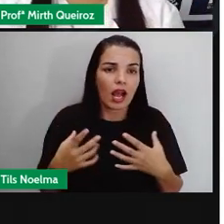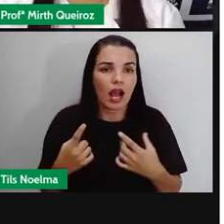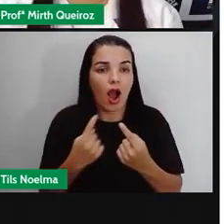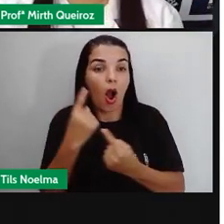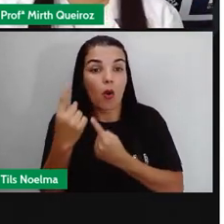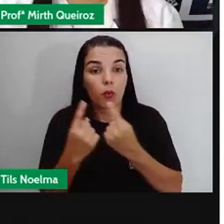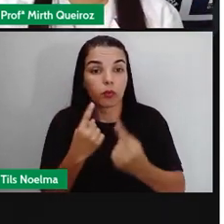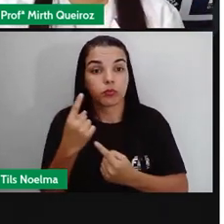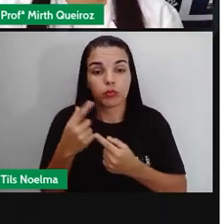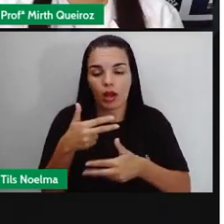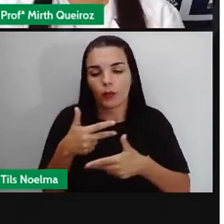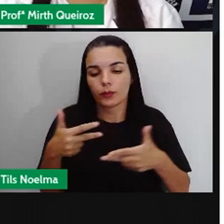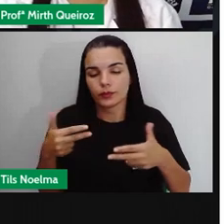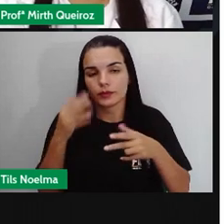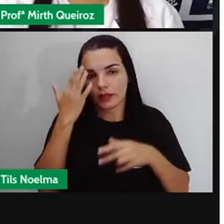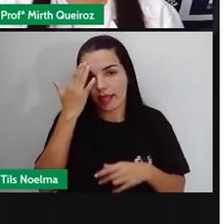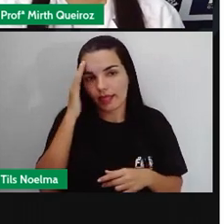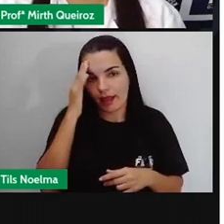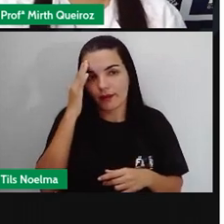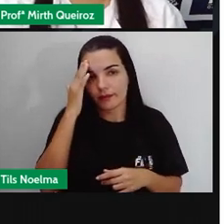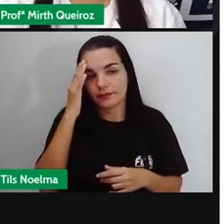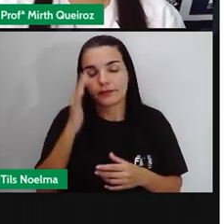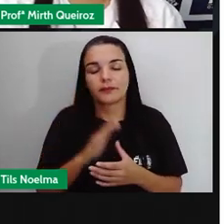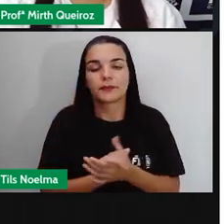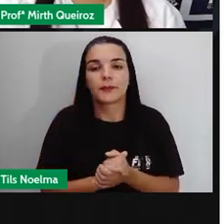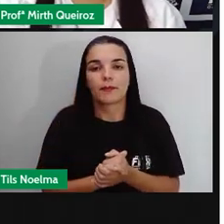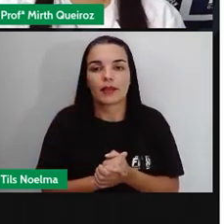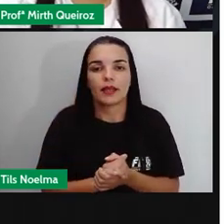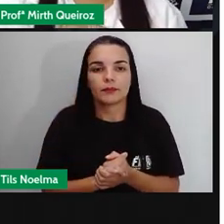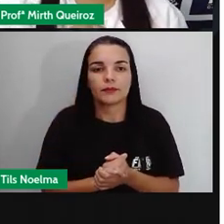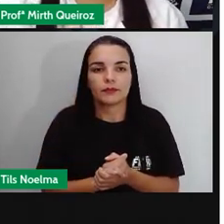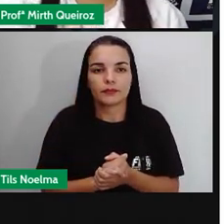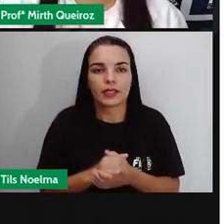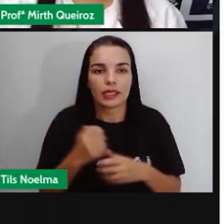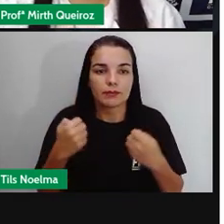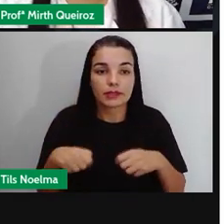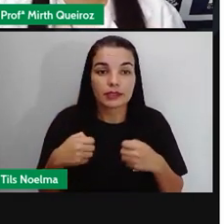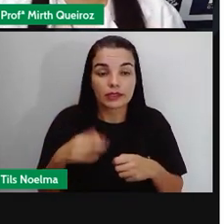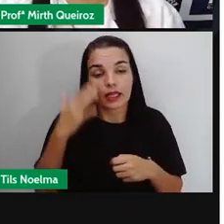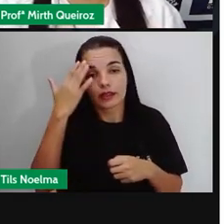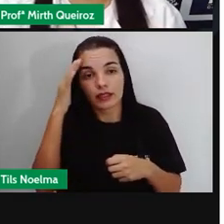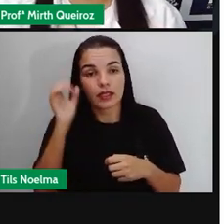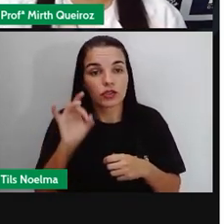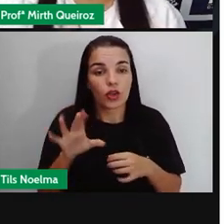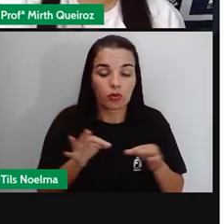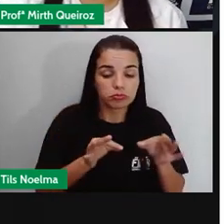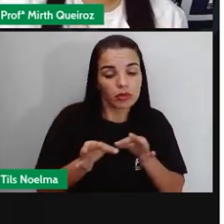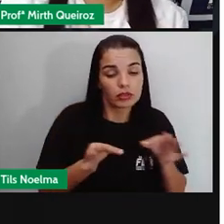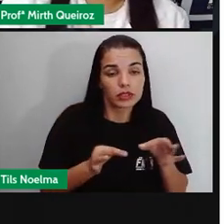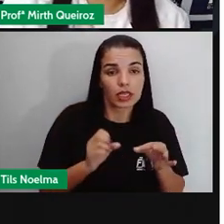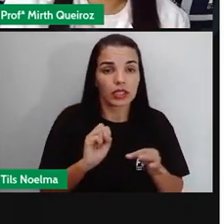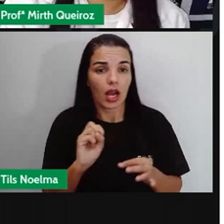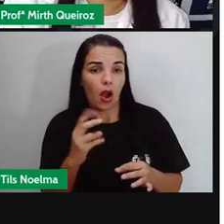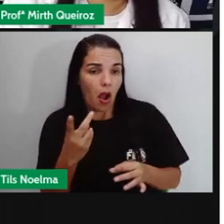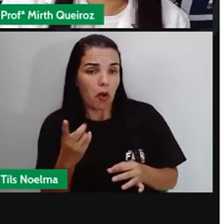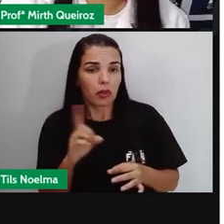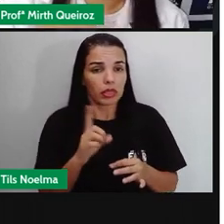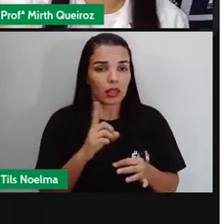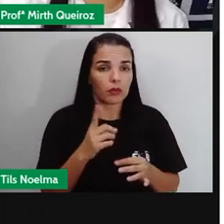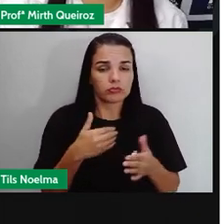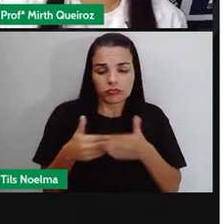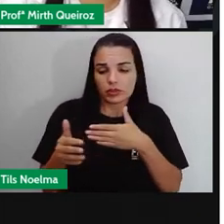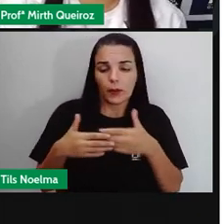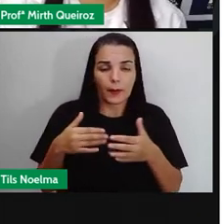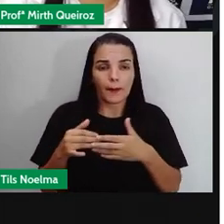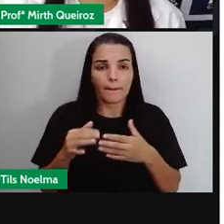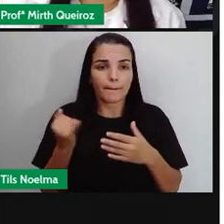Então, isso ocorre aí, nesse caso, de forma não linear, de forma não organizada, né? Assim, se eu for